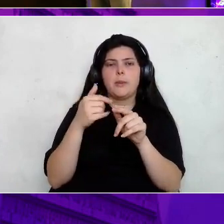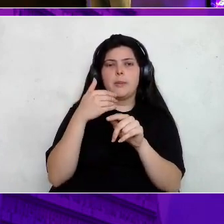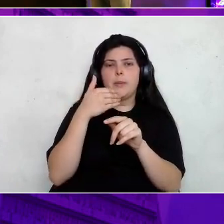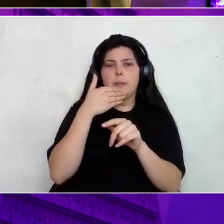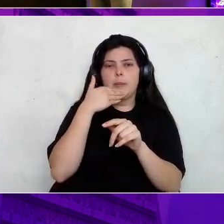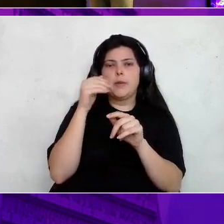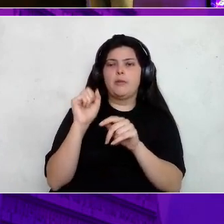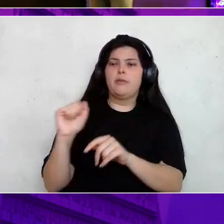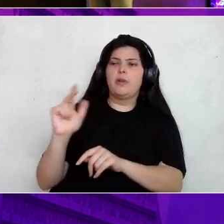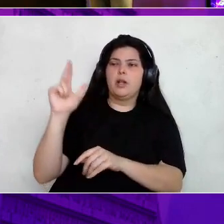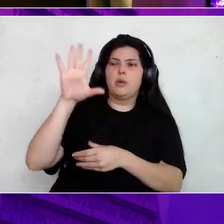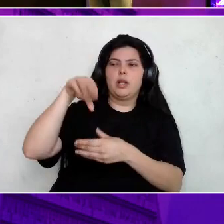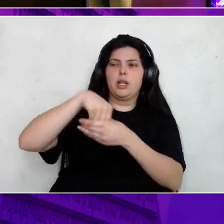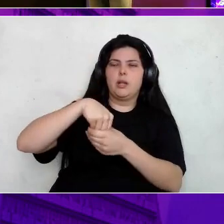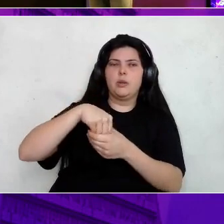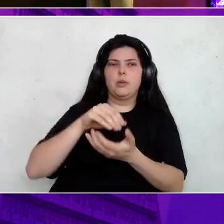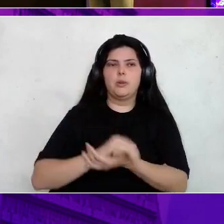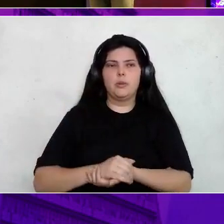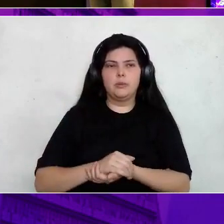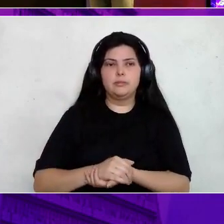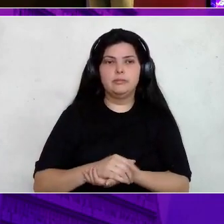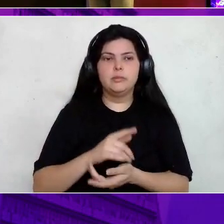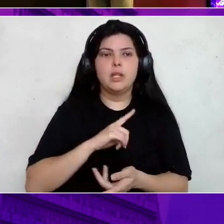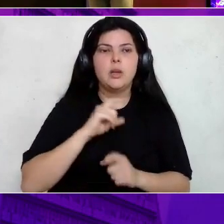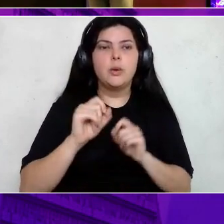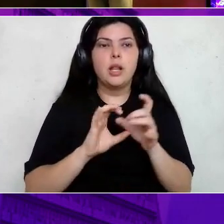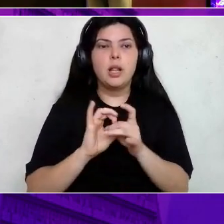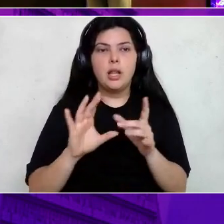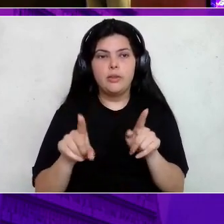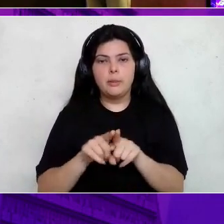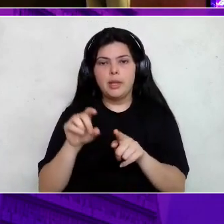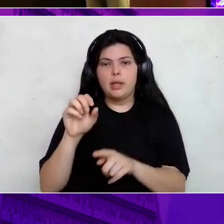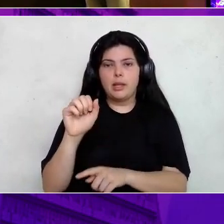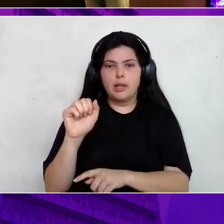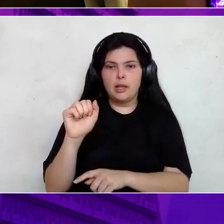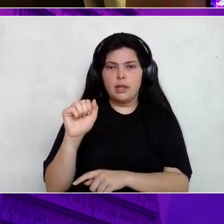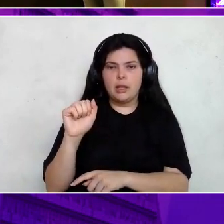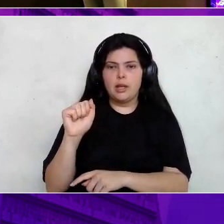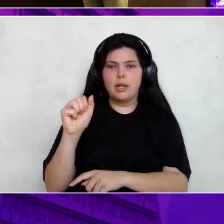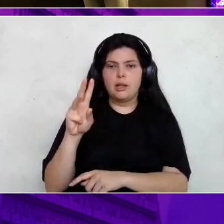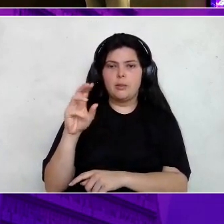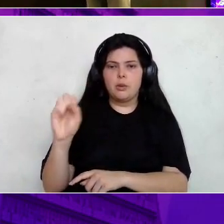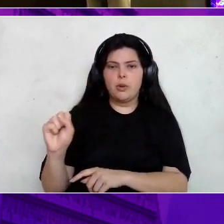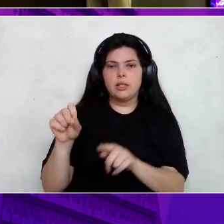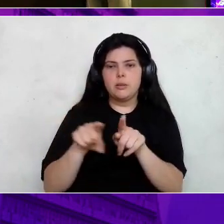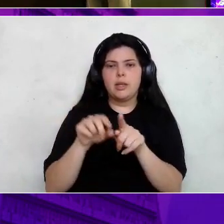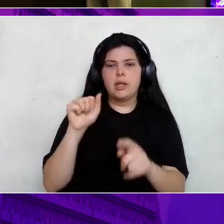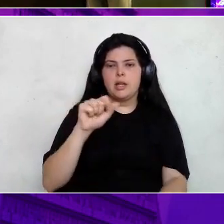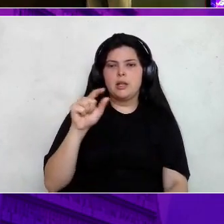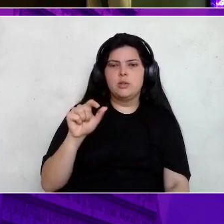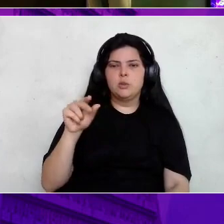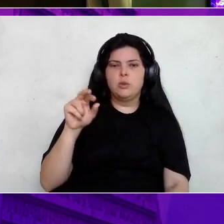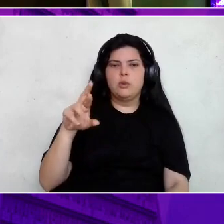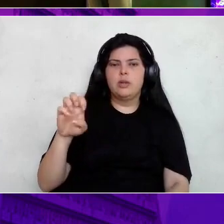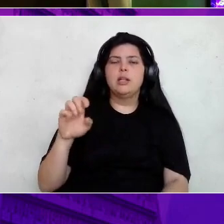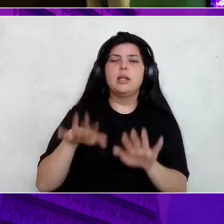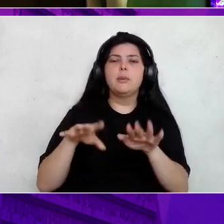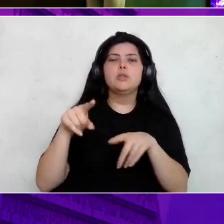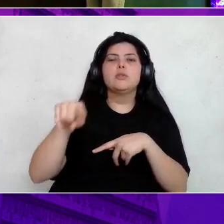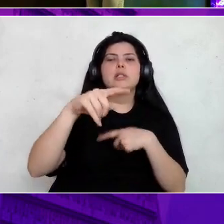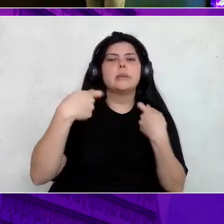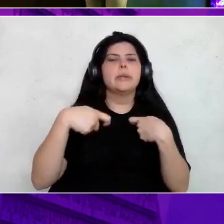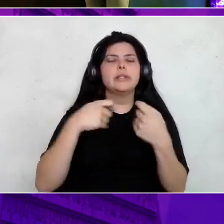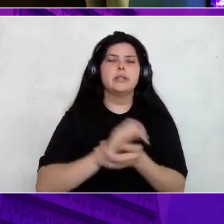econômico. Mas nós estamos disponíveis também na AWS, na Azure. De acordo com a necessidade de vocês. A IDS. Então, não tem nenhum